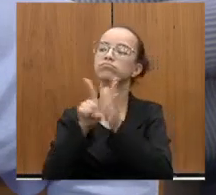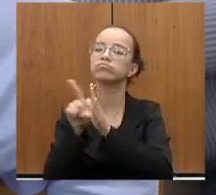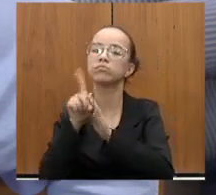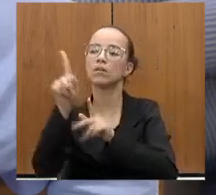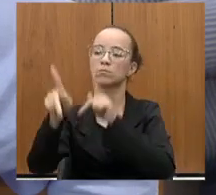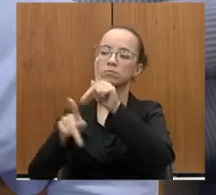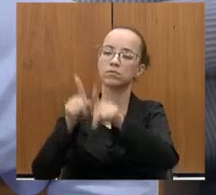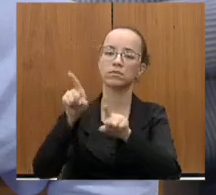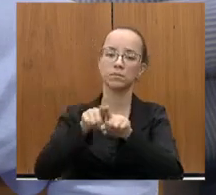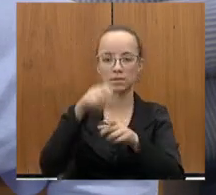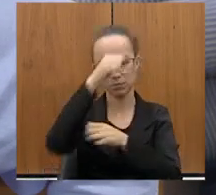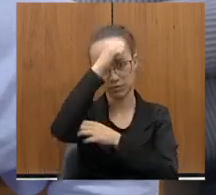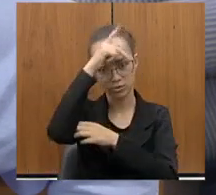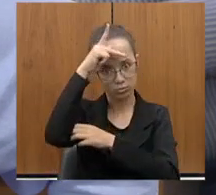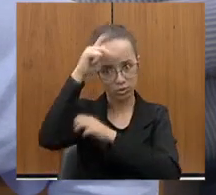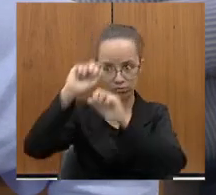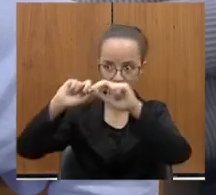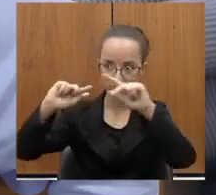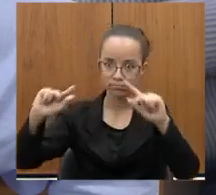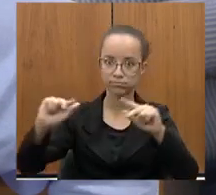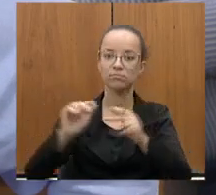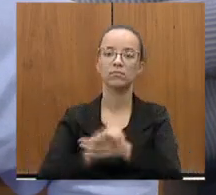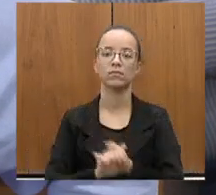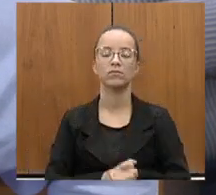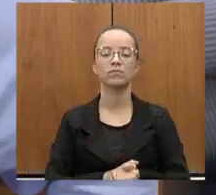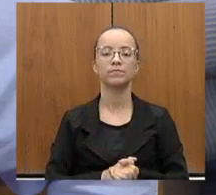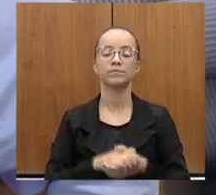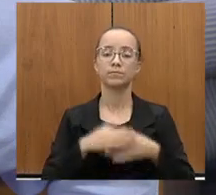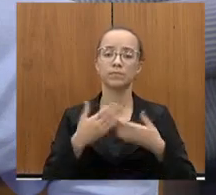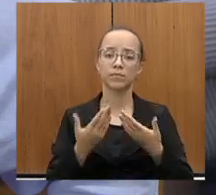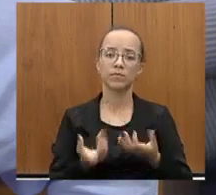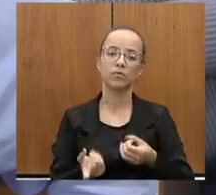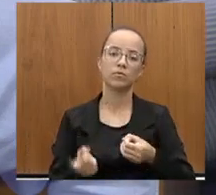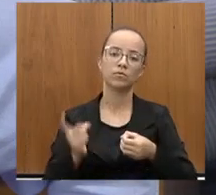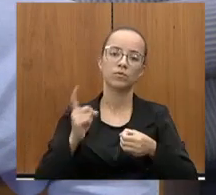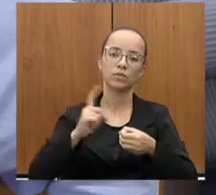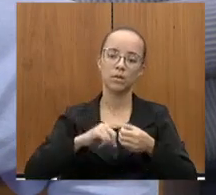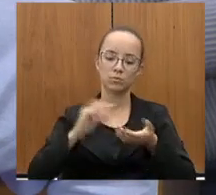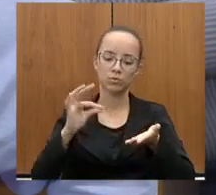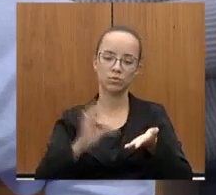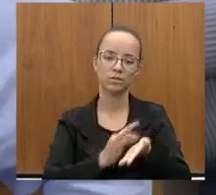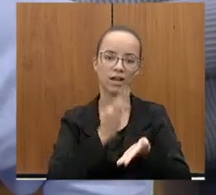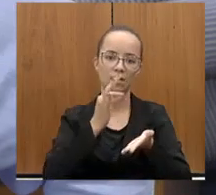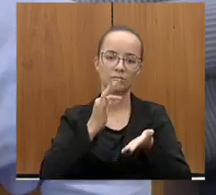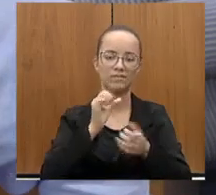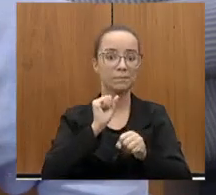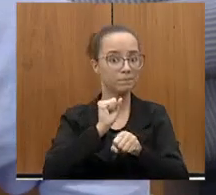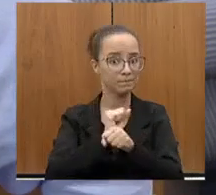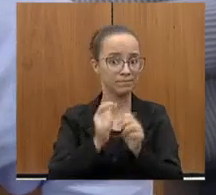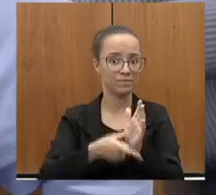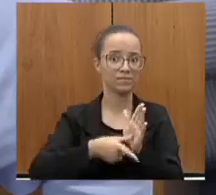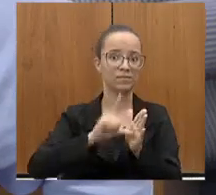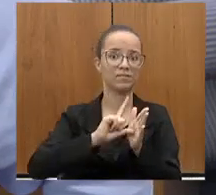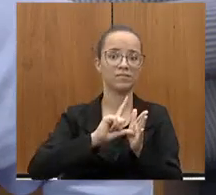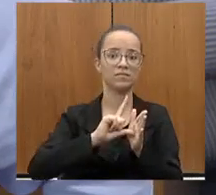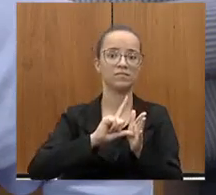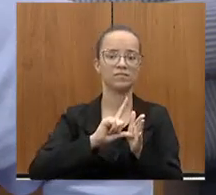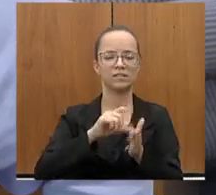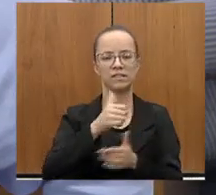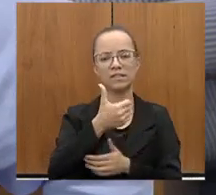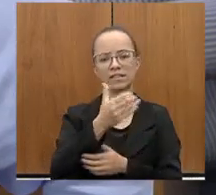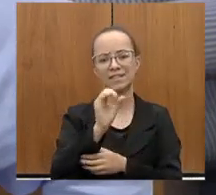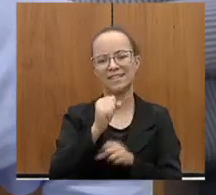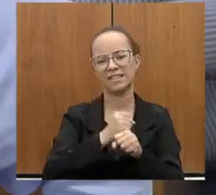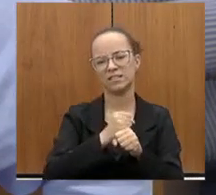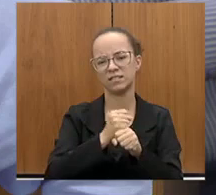prefeituras e, portanto, nós retomamos esse contrato, era um contrato que estava parado mais de 10